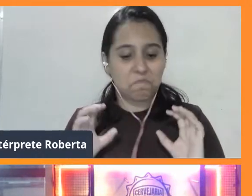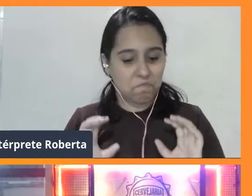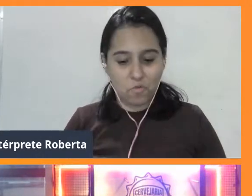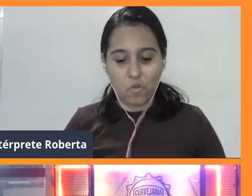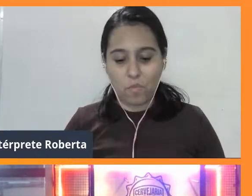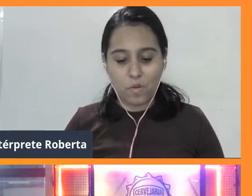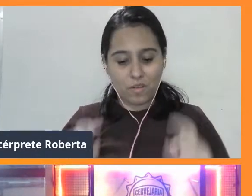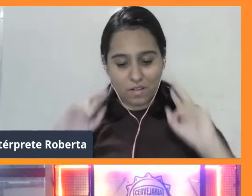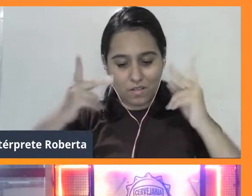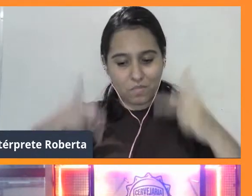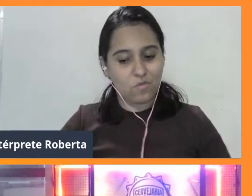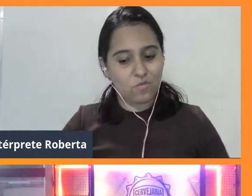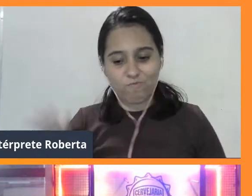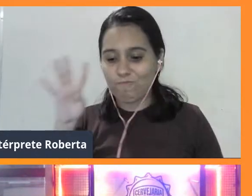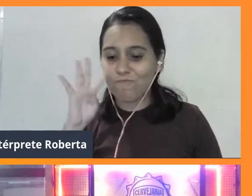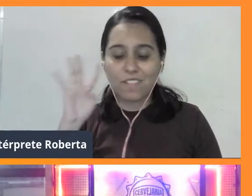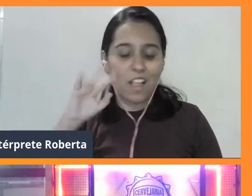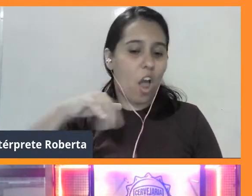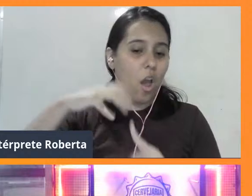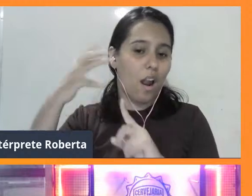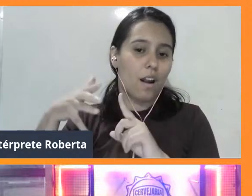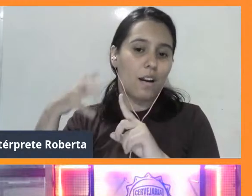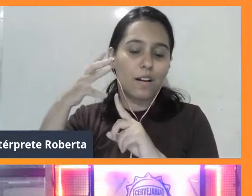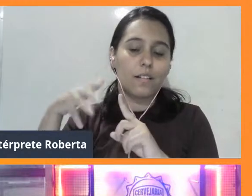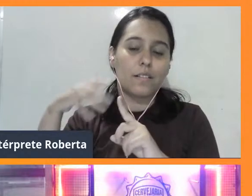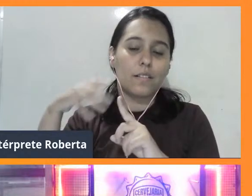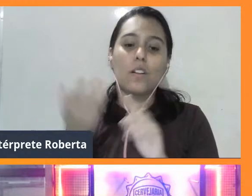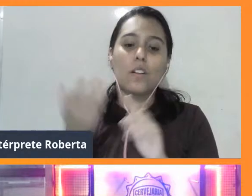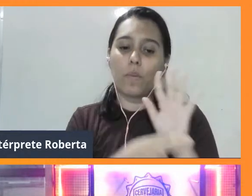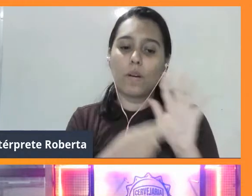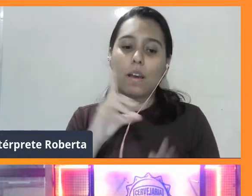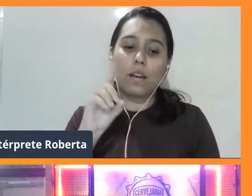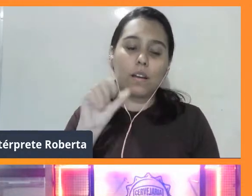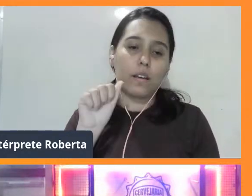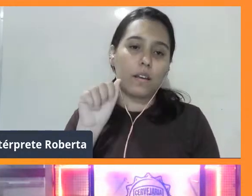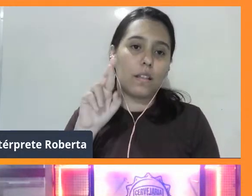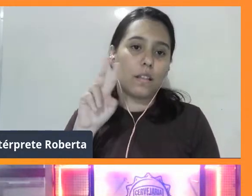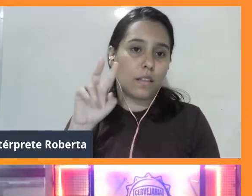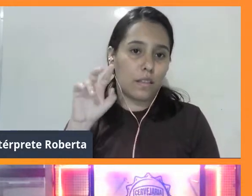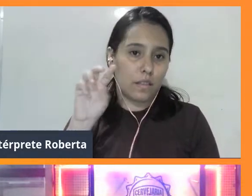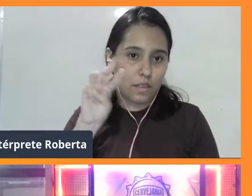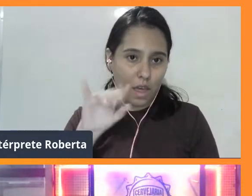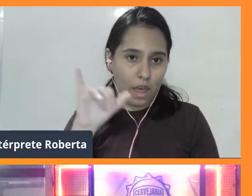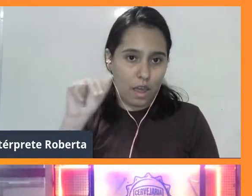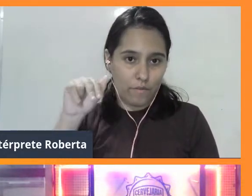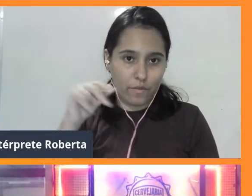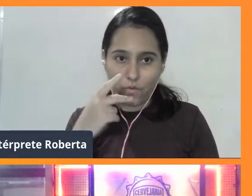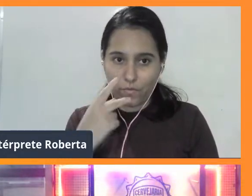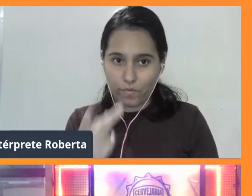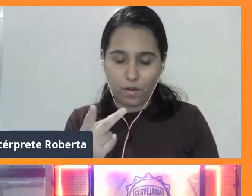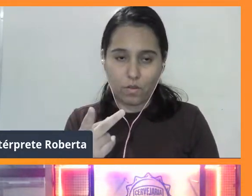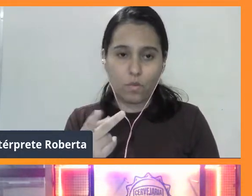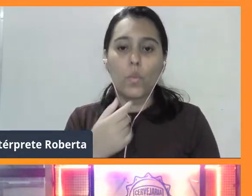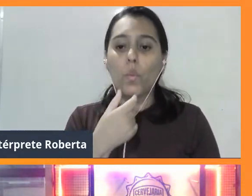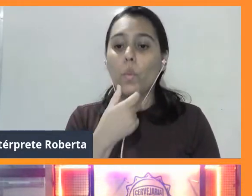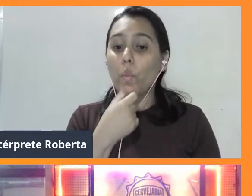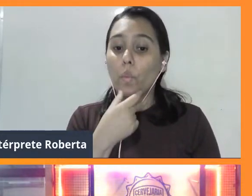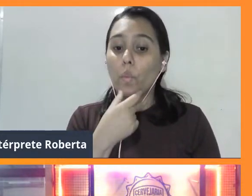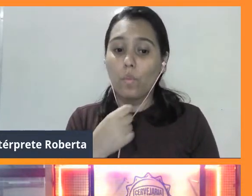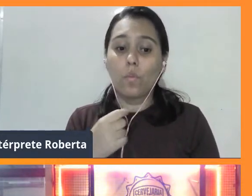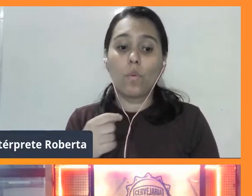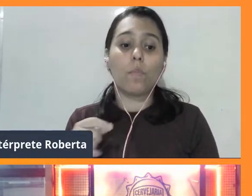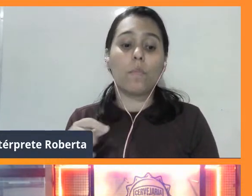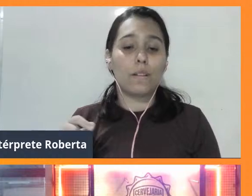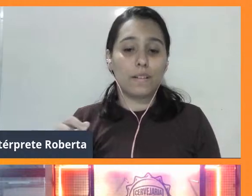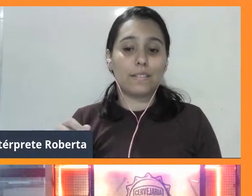O Darwin disse, no livro Origi das Espécies, nas últimas palavras dele, que o homem traz a marca indelével da sua